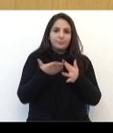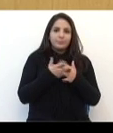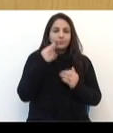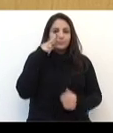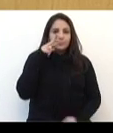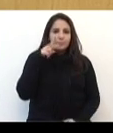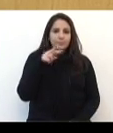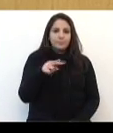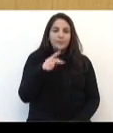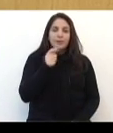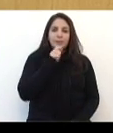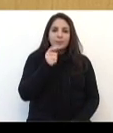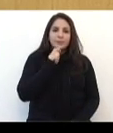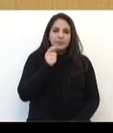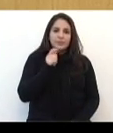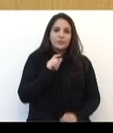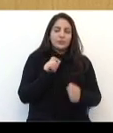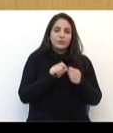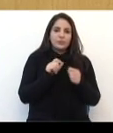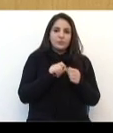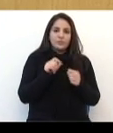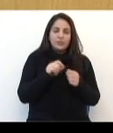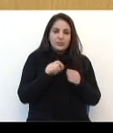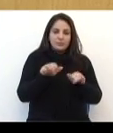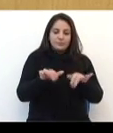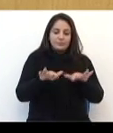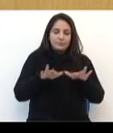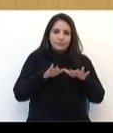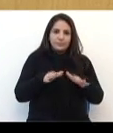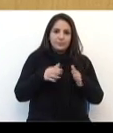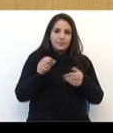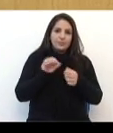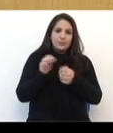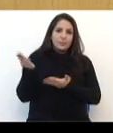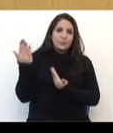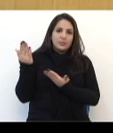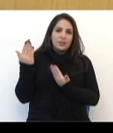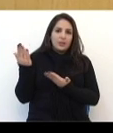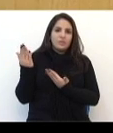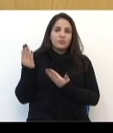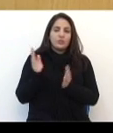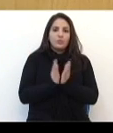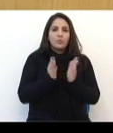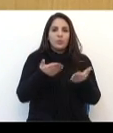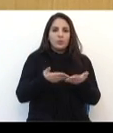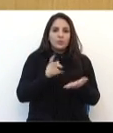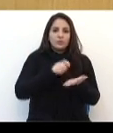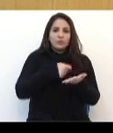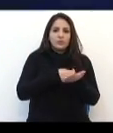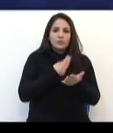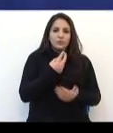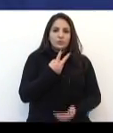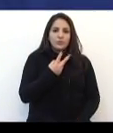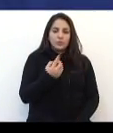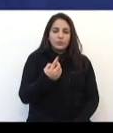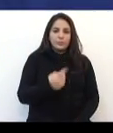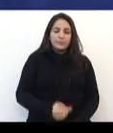intervalo, você assiste a reportagem produzida na Solenidade, que homenageou o Fórum da Agenda 21.